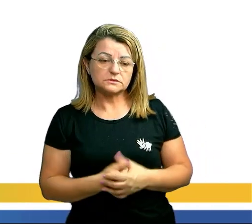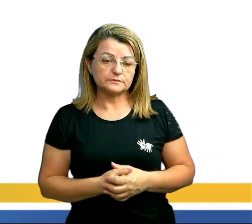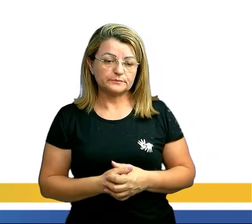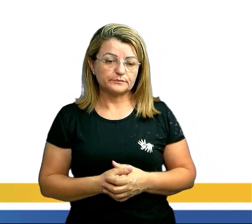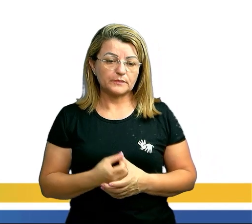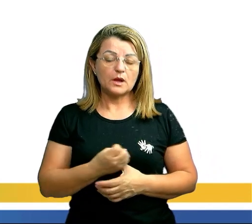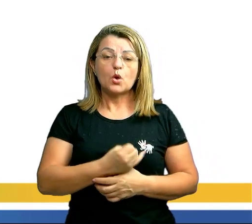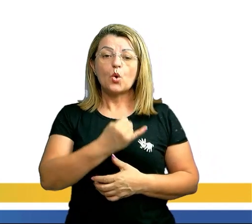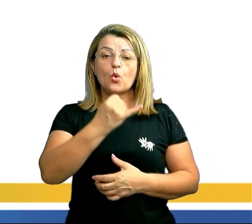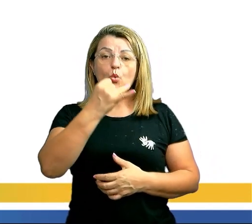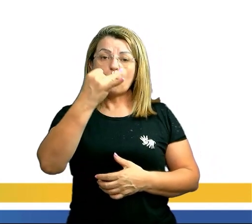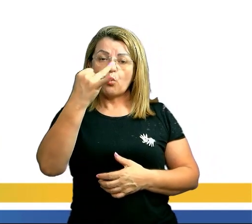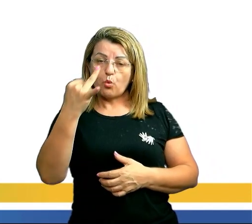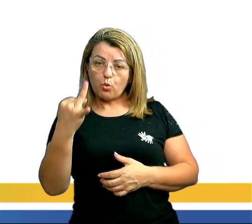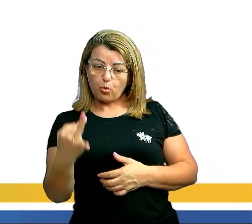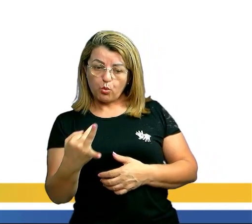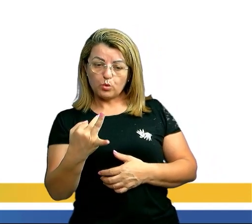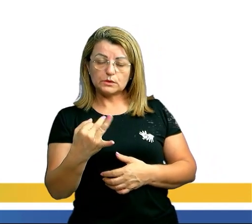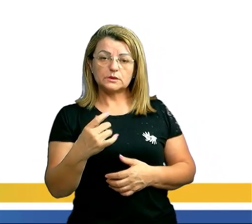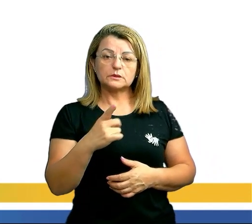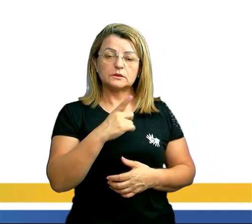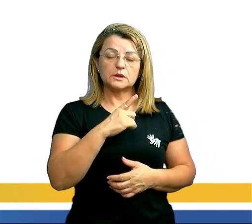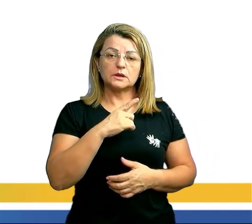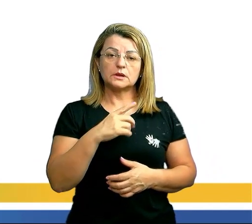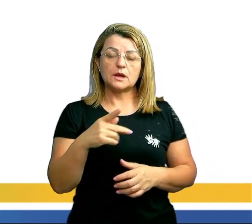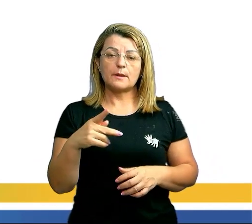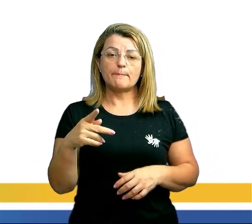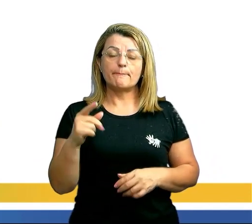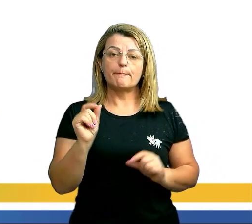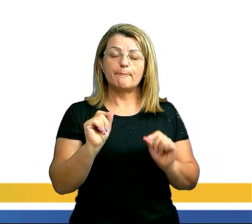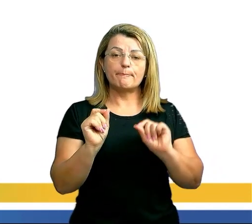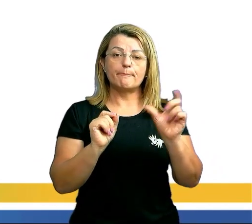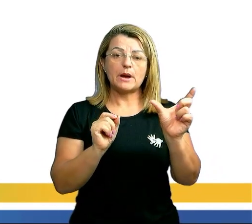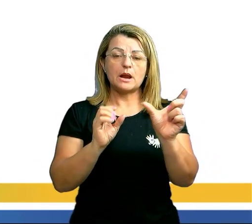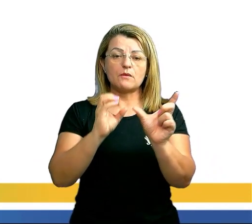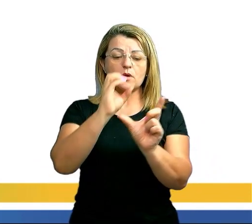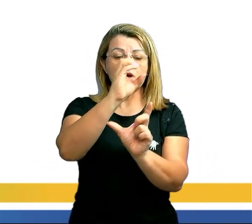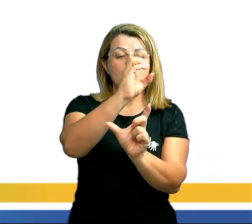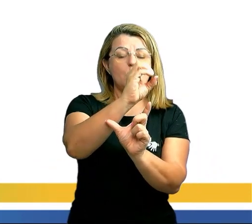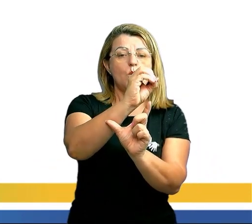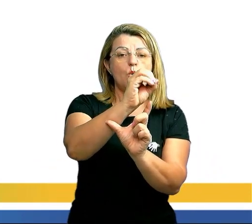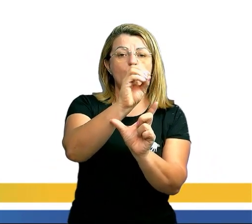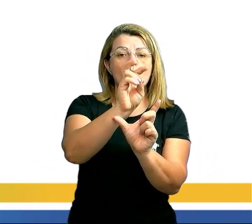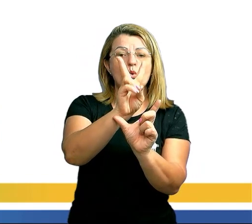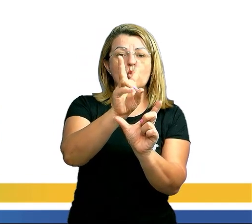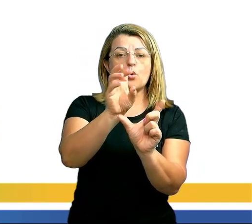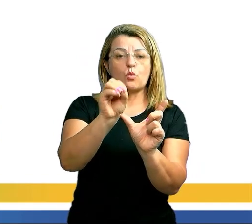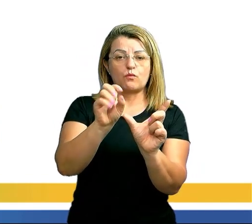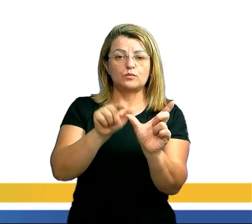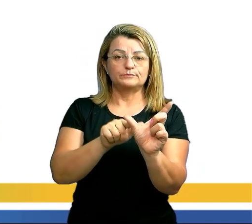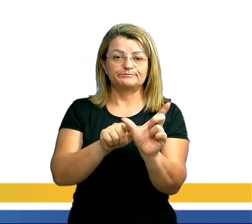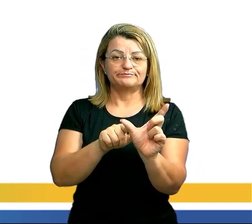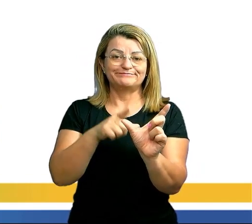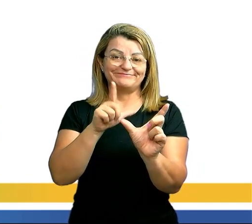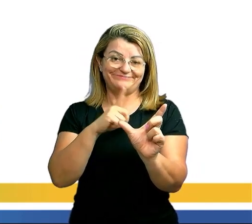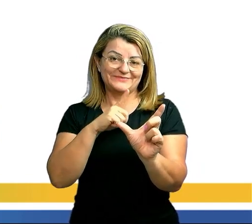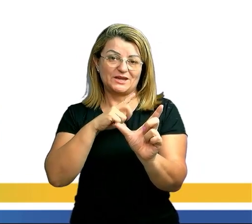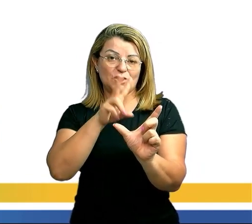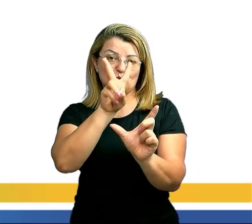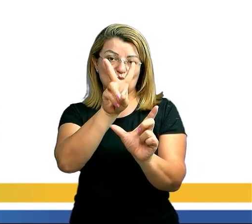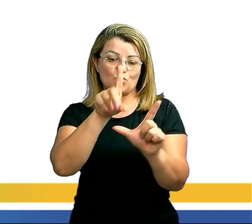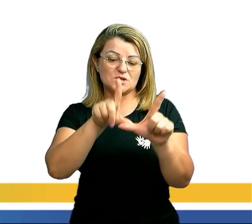Quantas permutações existem na palavra ovo? Preste atenção no detalhe. Ovo tem três letras, mais duas letras repetidas.